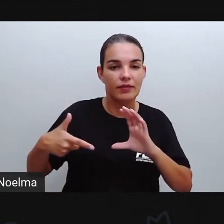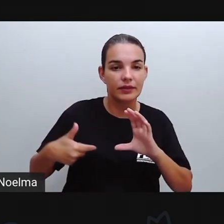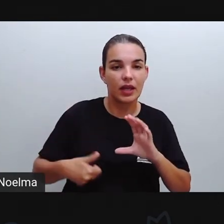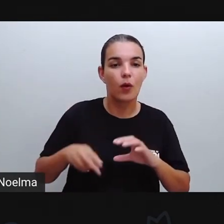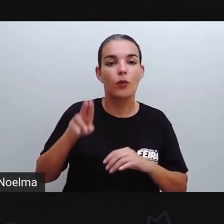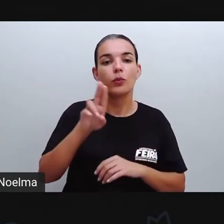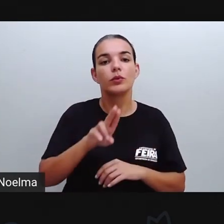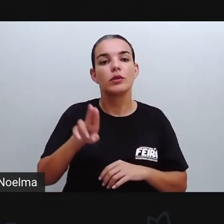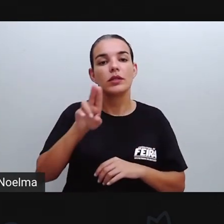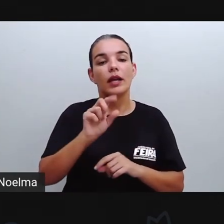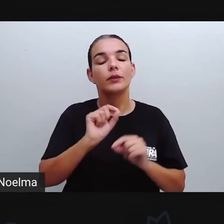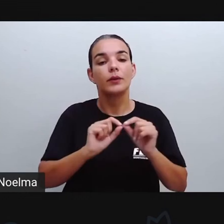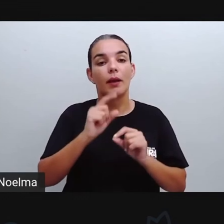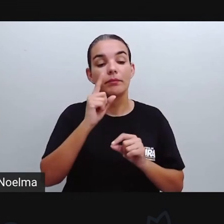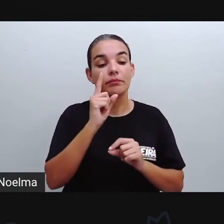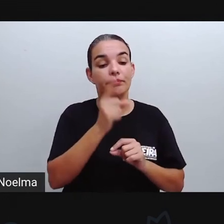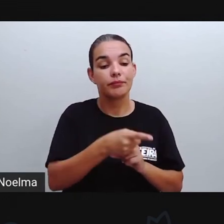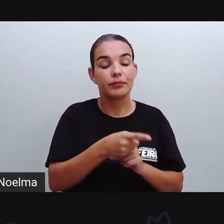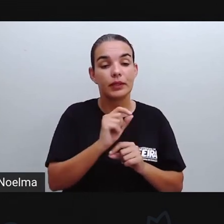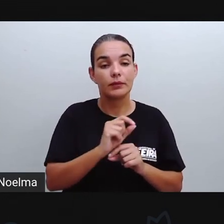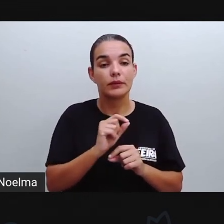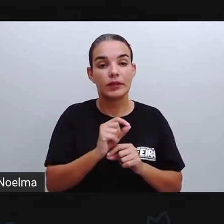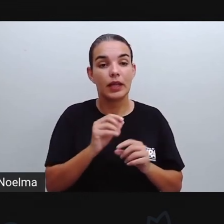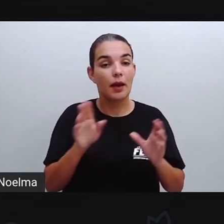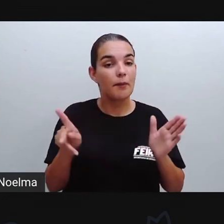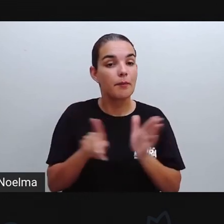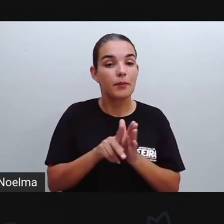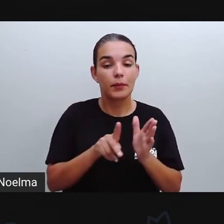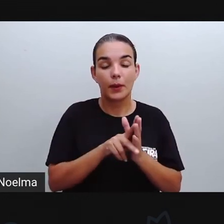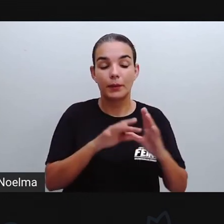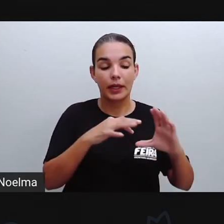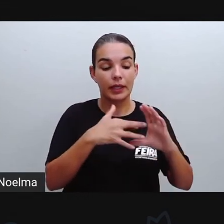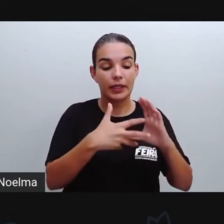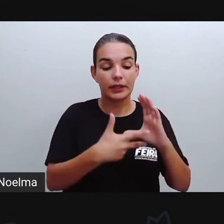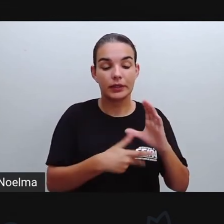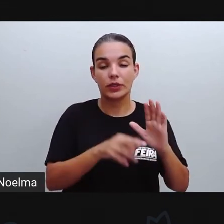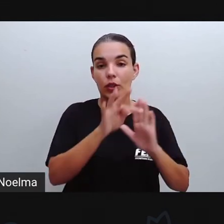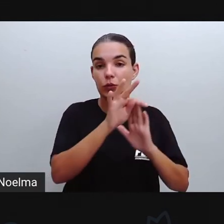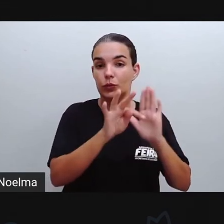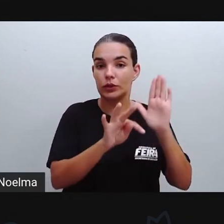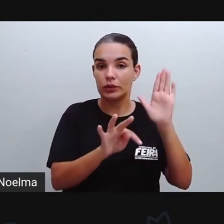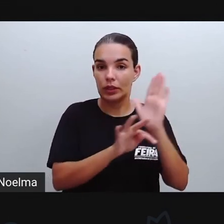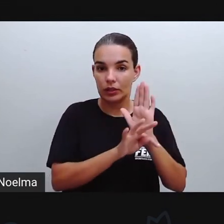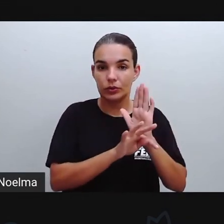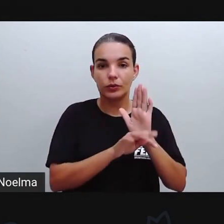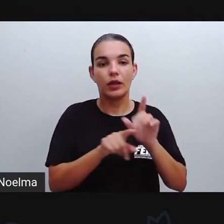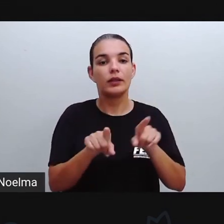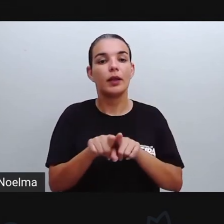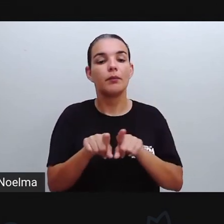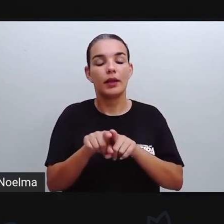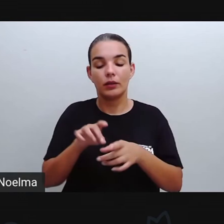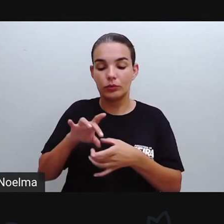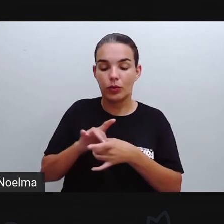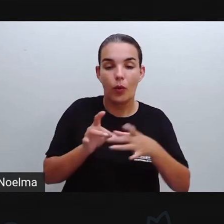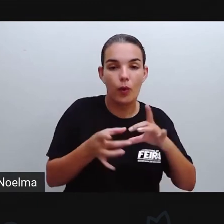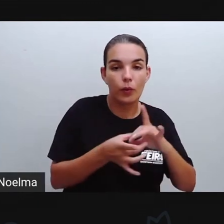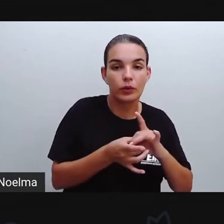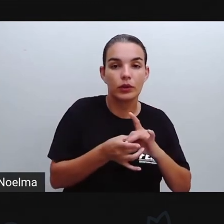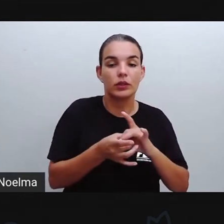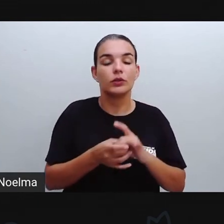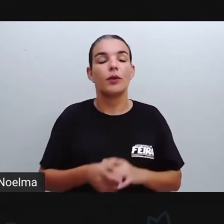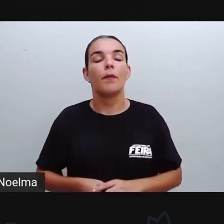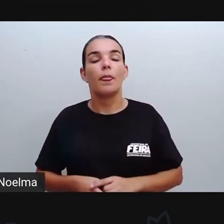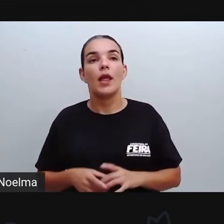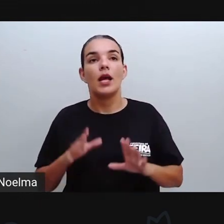usadas para determinar os textos de acordo com as características e de acordo com o contexto. A gente sabe que os gêneros textuais,